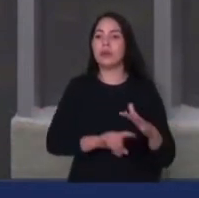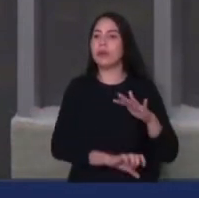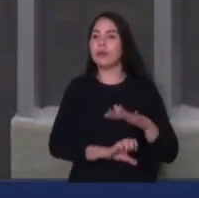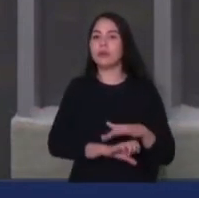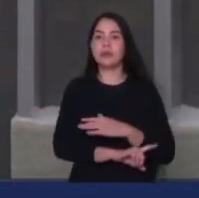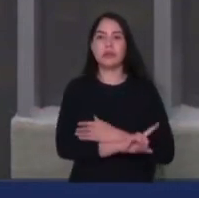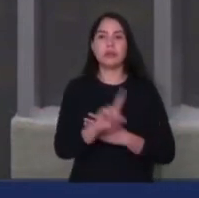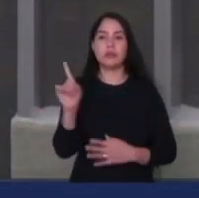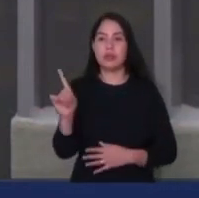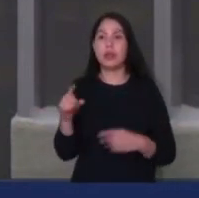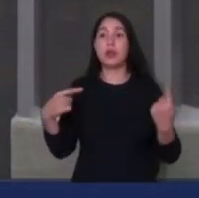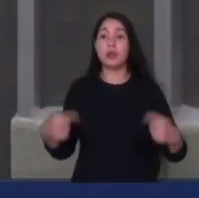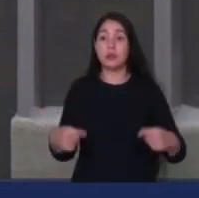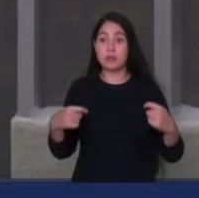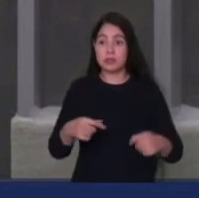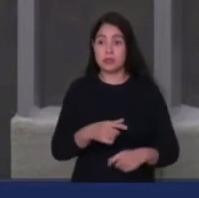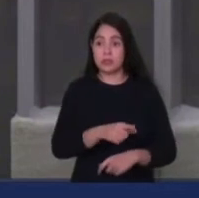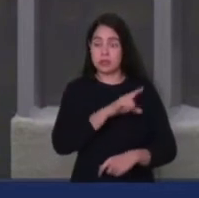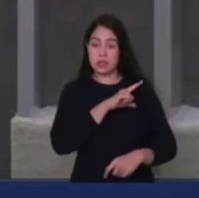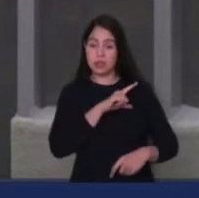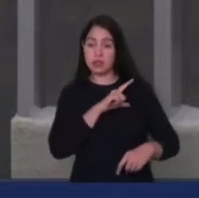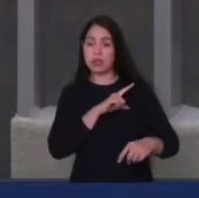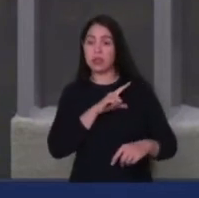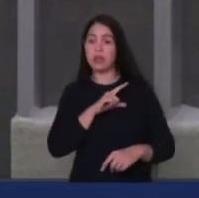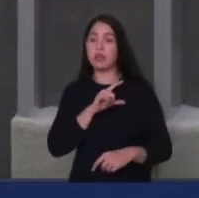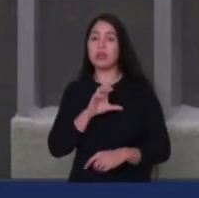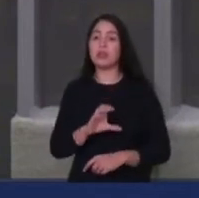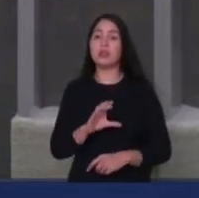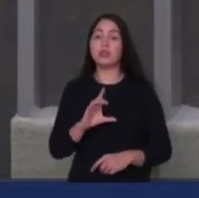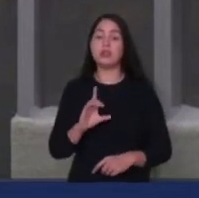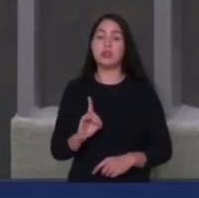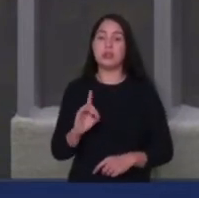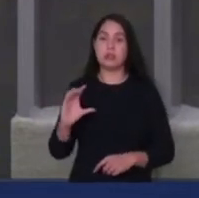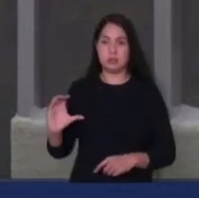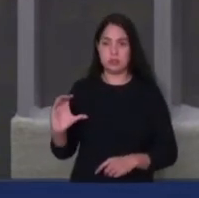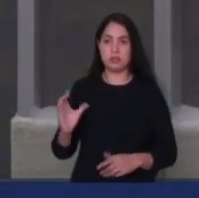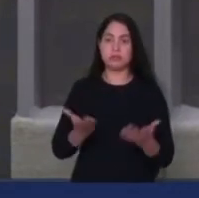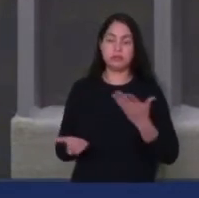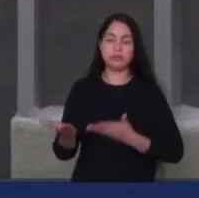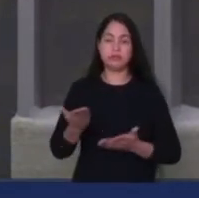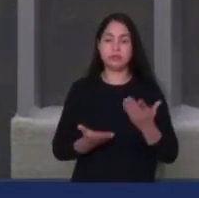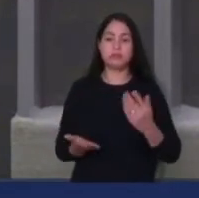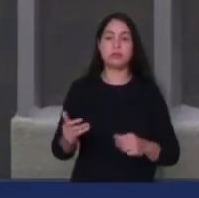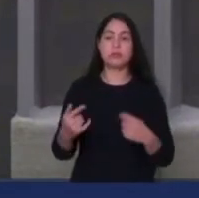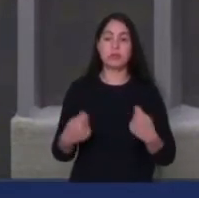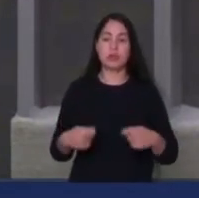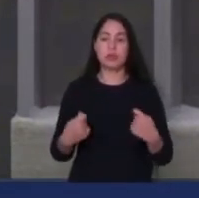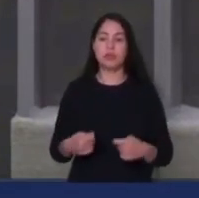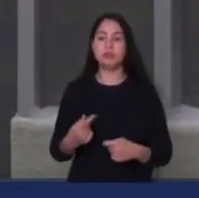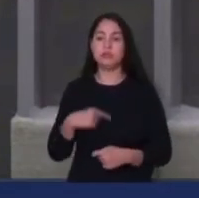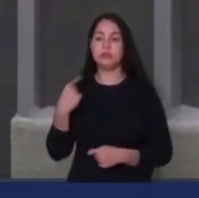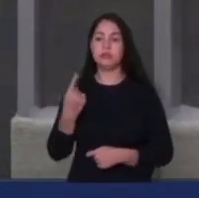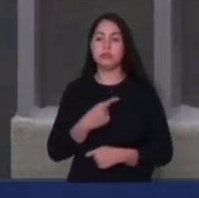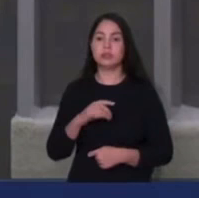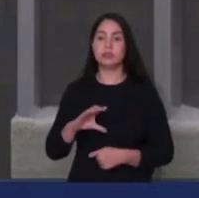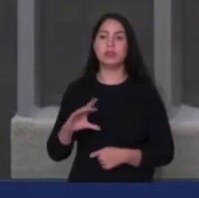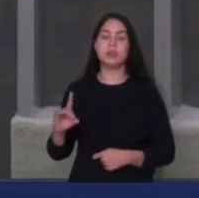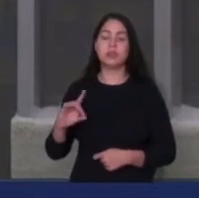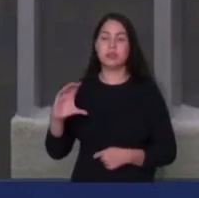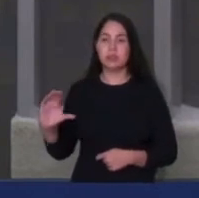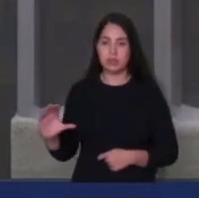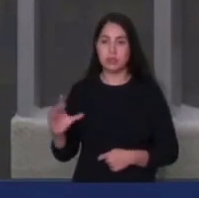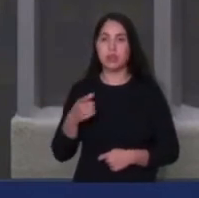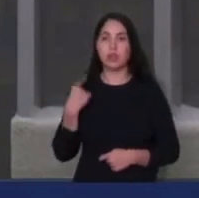importante a supervisão dos órgãos de defesa do consumidor. Nós, em diálogo com a Secretaria Nacional de Defesa do Consumidor e pela Comissão de Defesa do